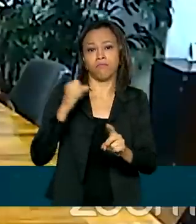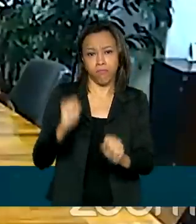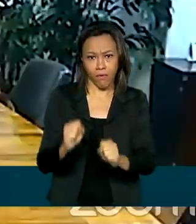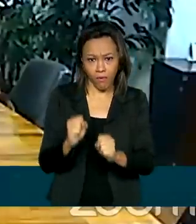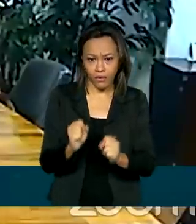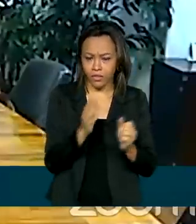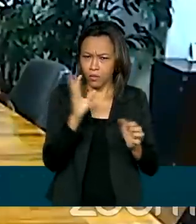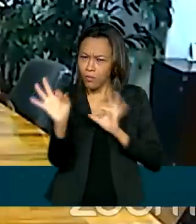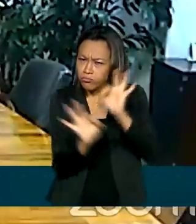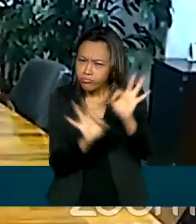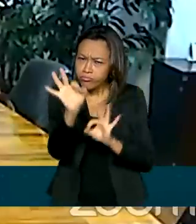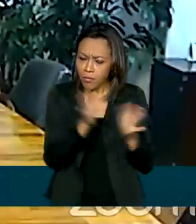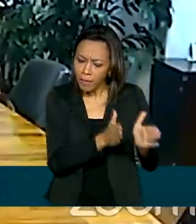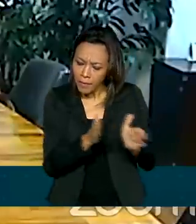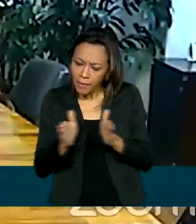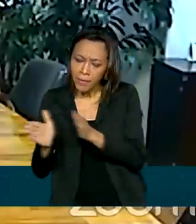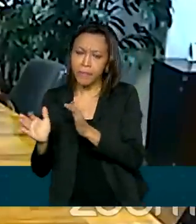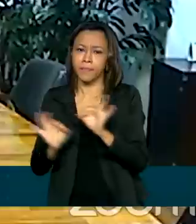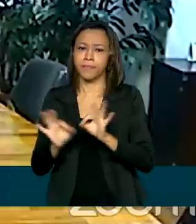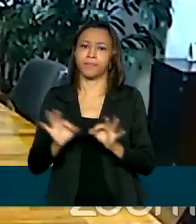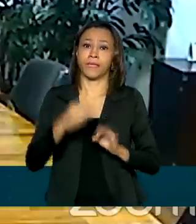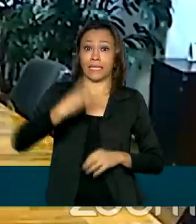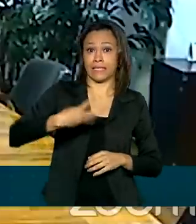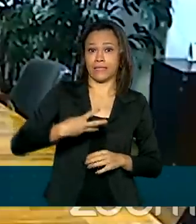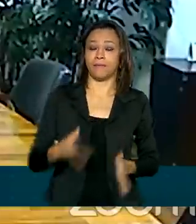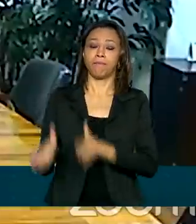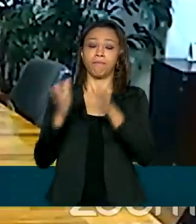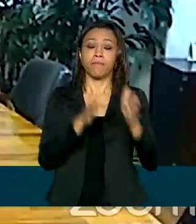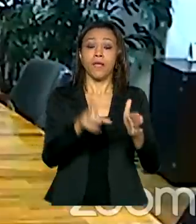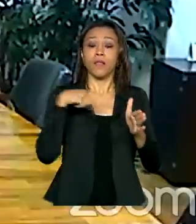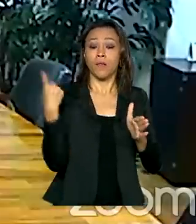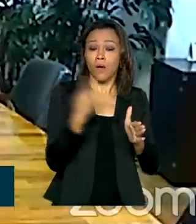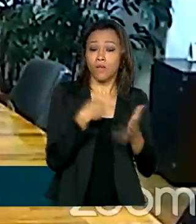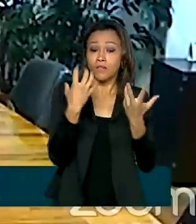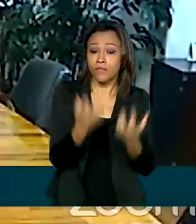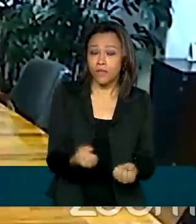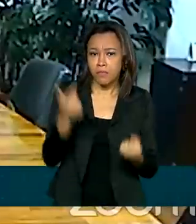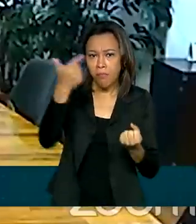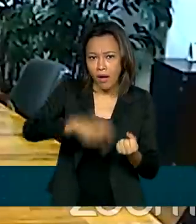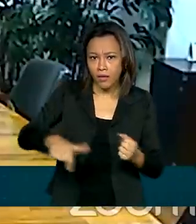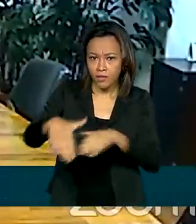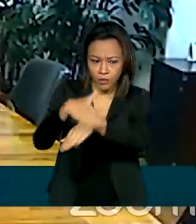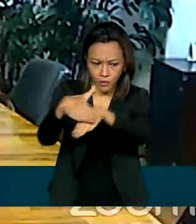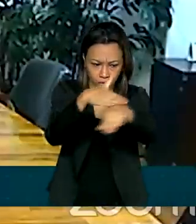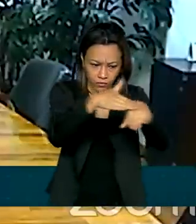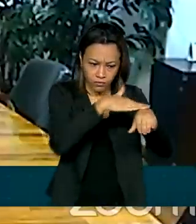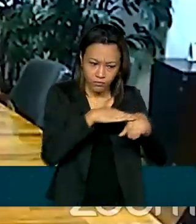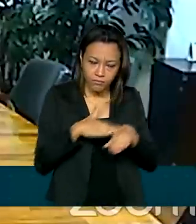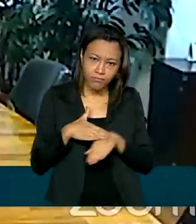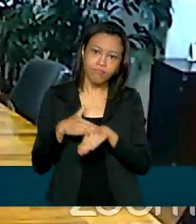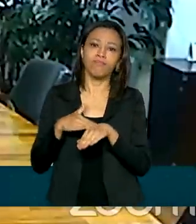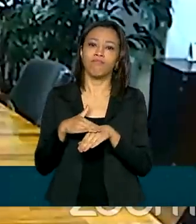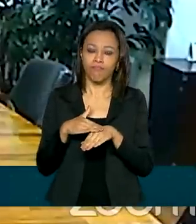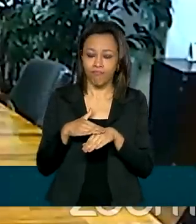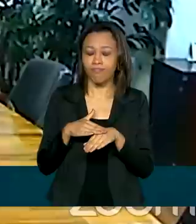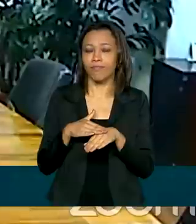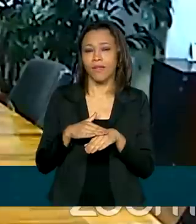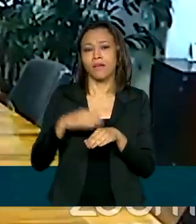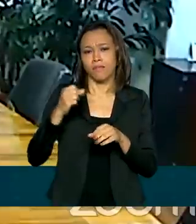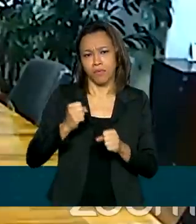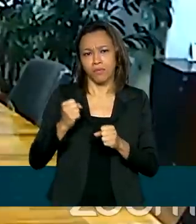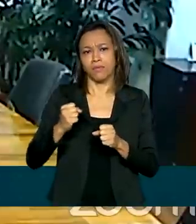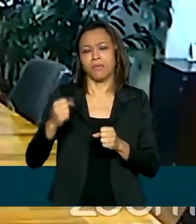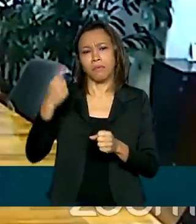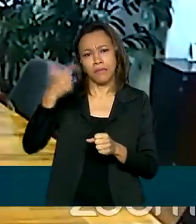nas últimas conversas para que nós tenhamos mais uma tranche, mas aí com uma alavancagem de quatro vezes, estendendo mais